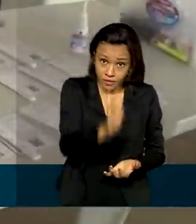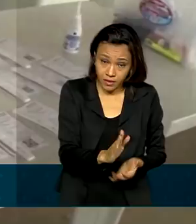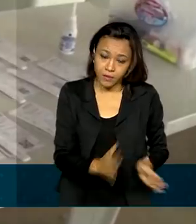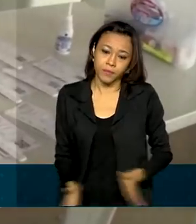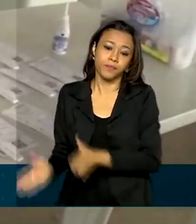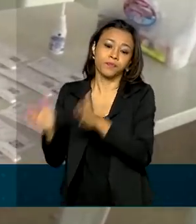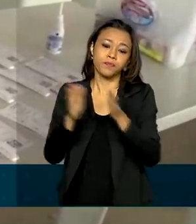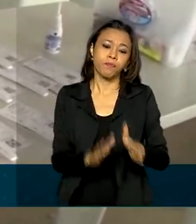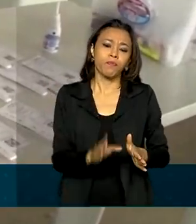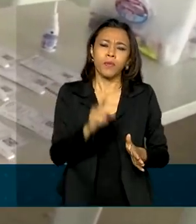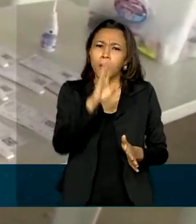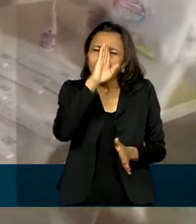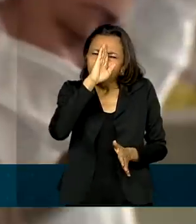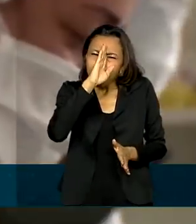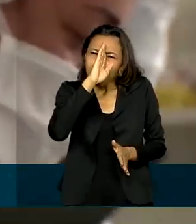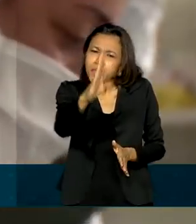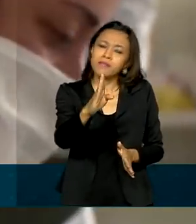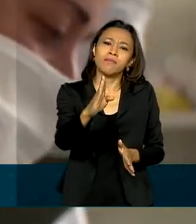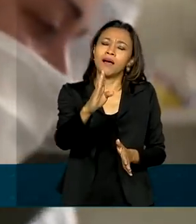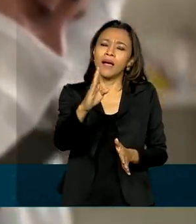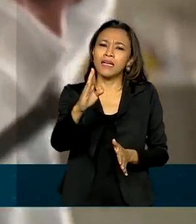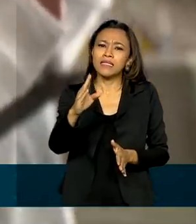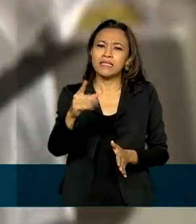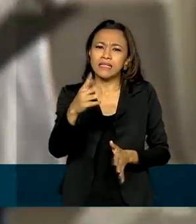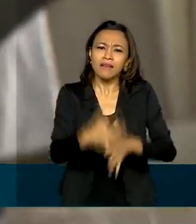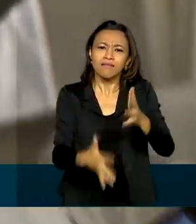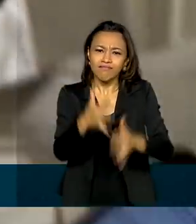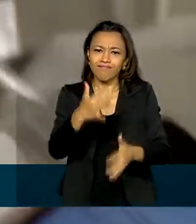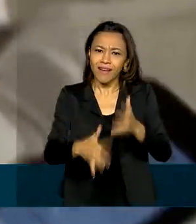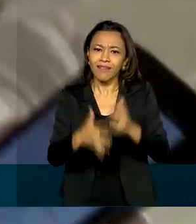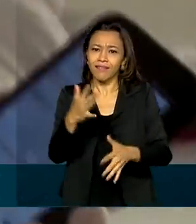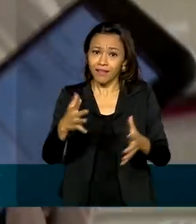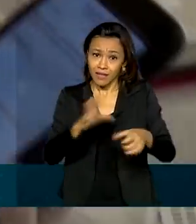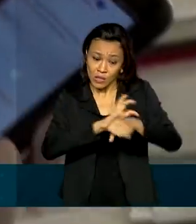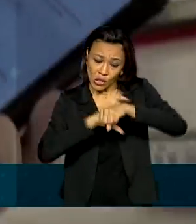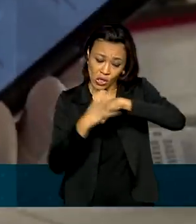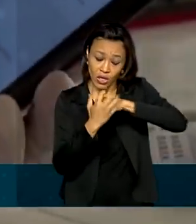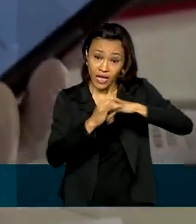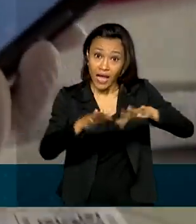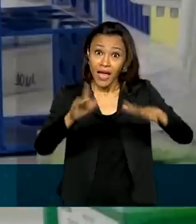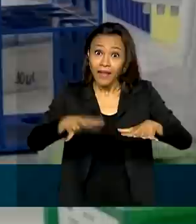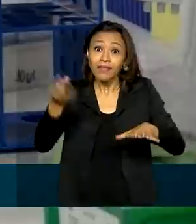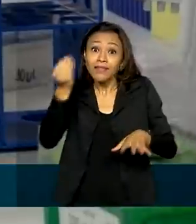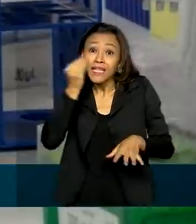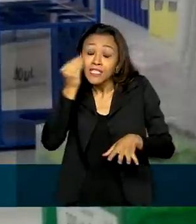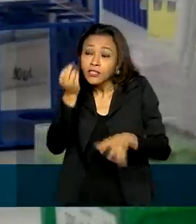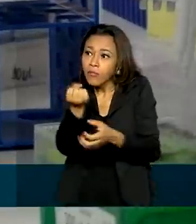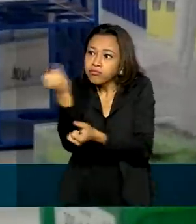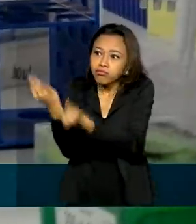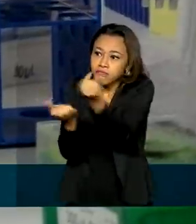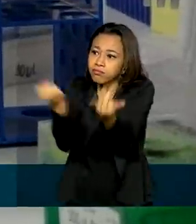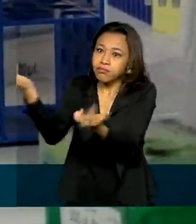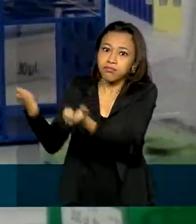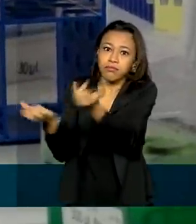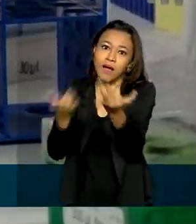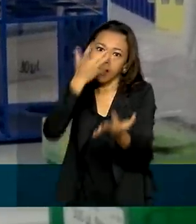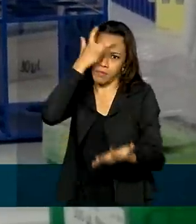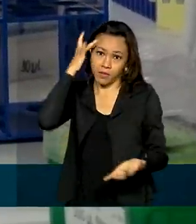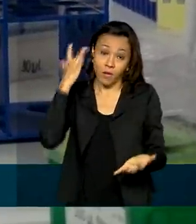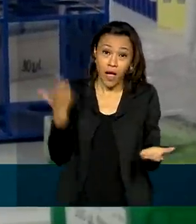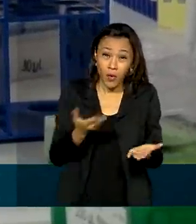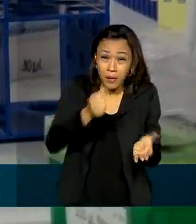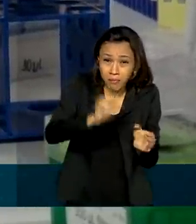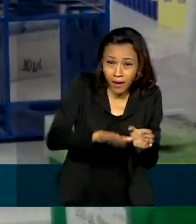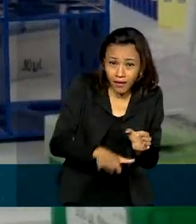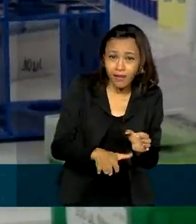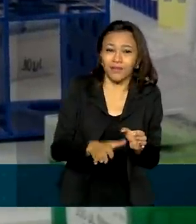dos principais entraves no combate ao coronavírus é a testagem em massa da população. Com um teste mais